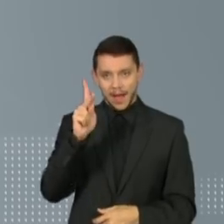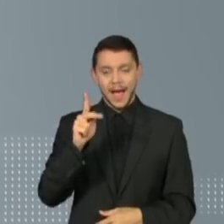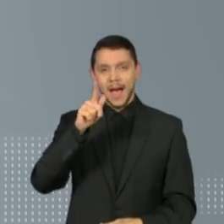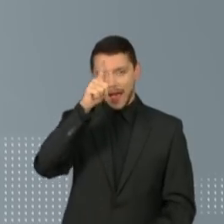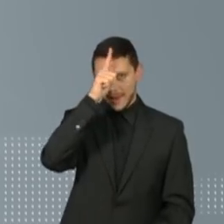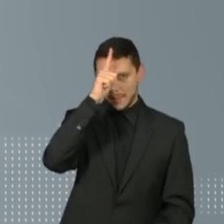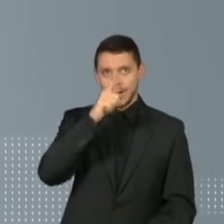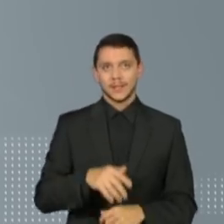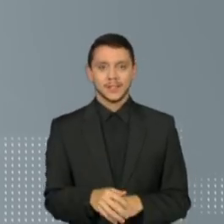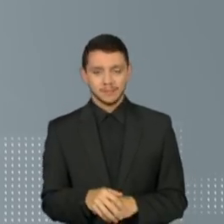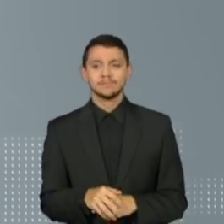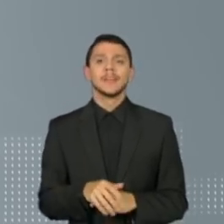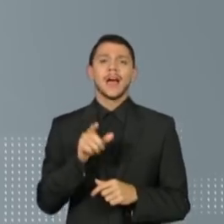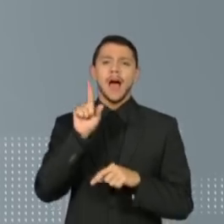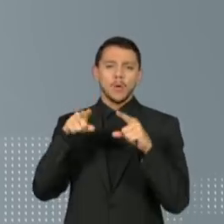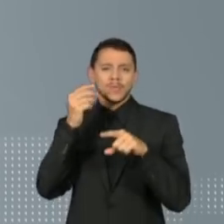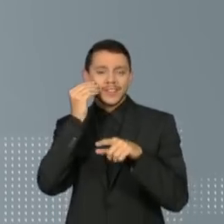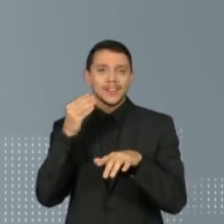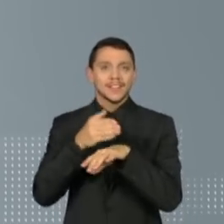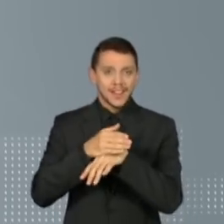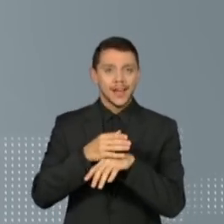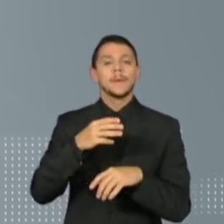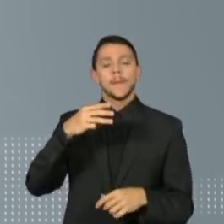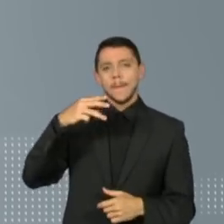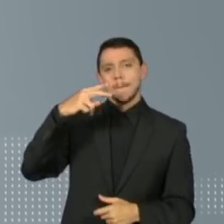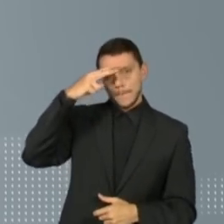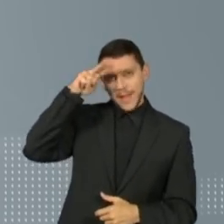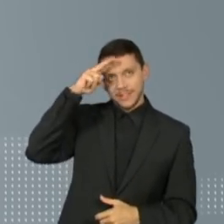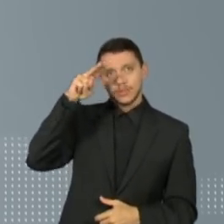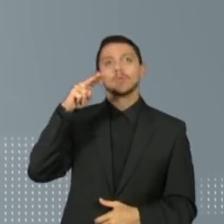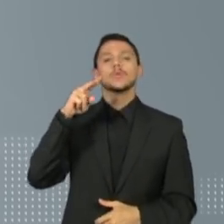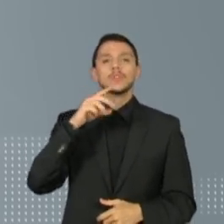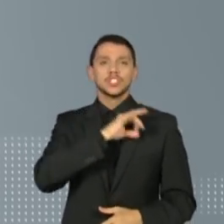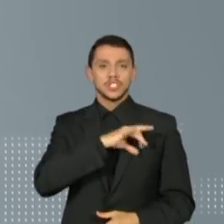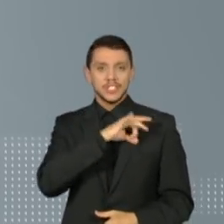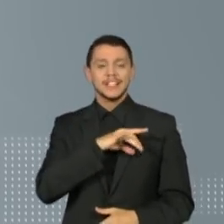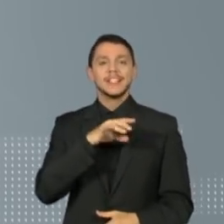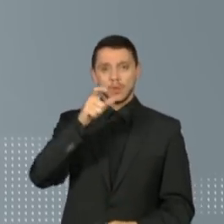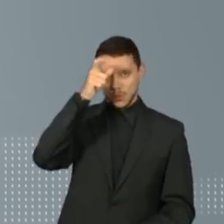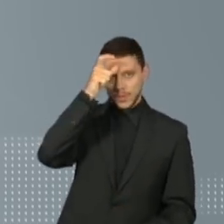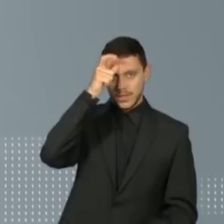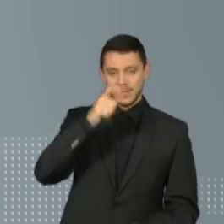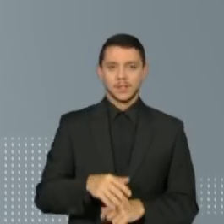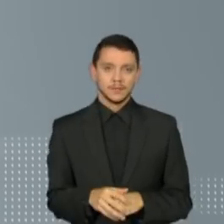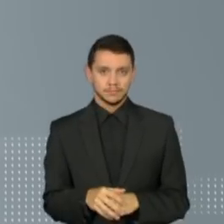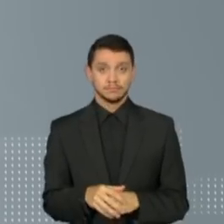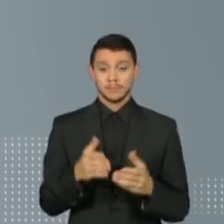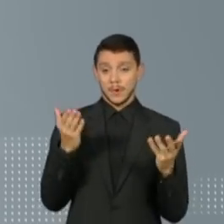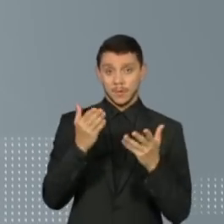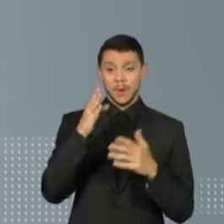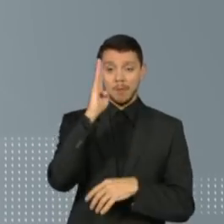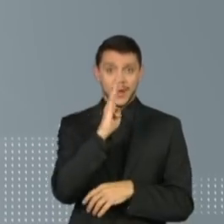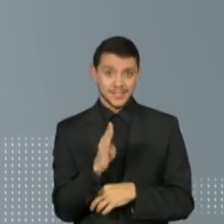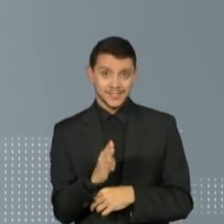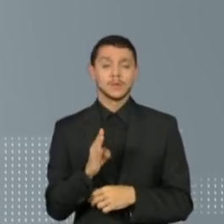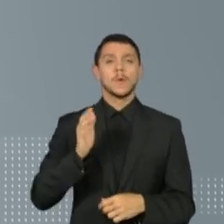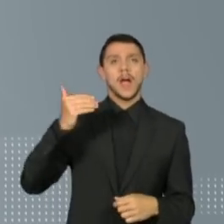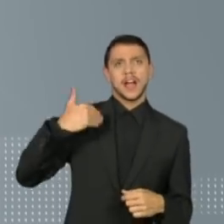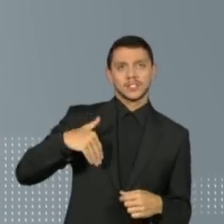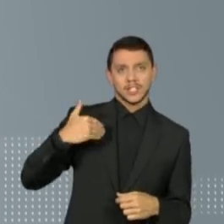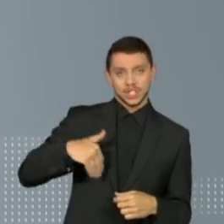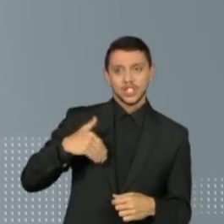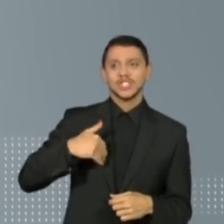emergentes estão México, Chile e Turquia. Agora, além do Brasil, Argentina, Bulgária,